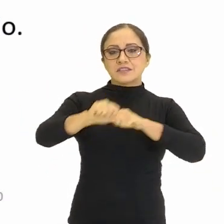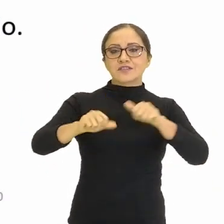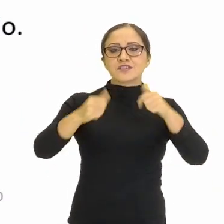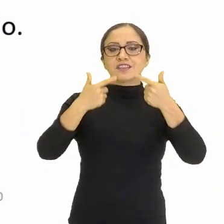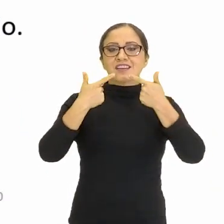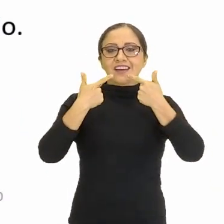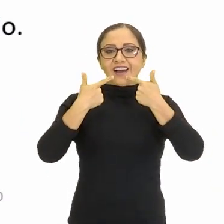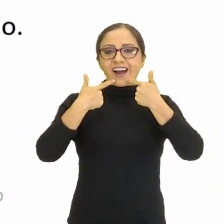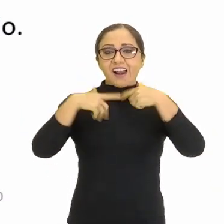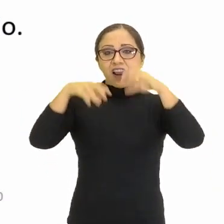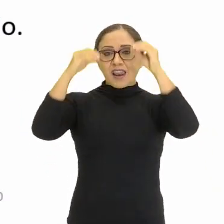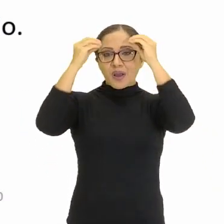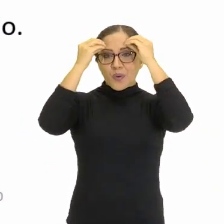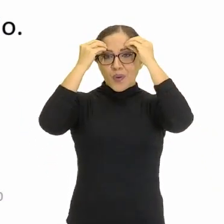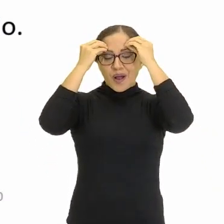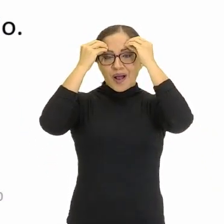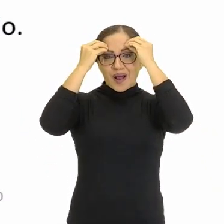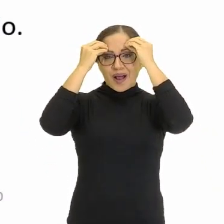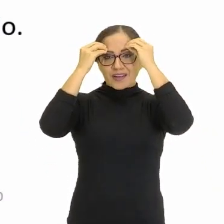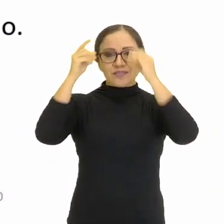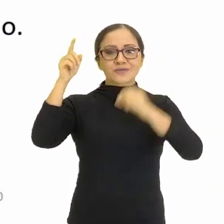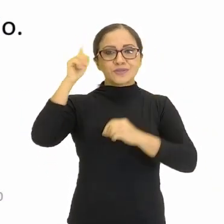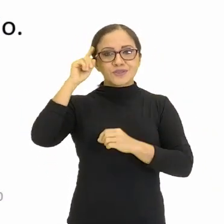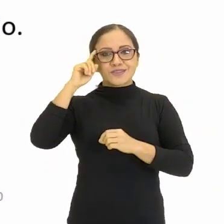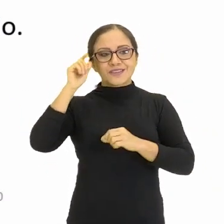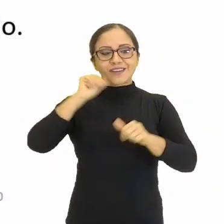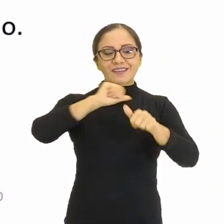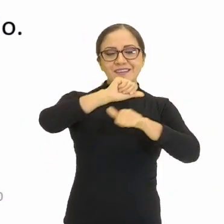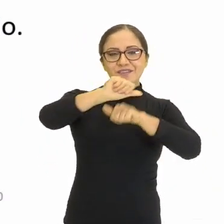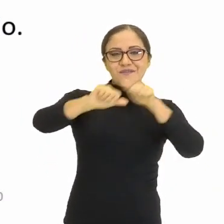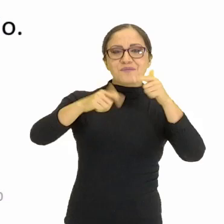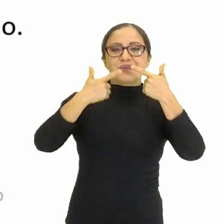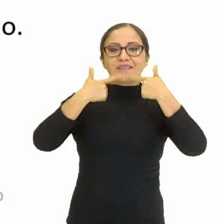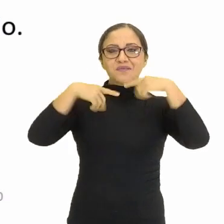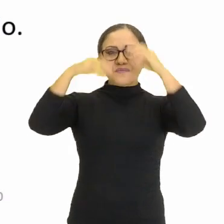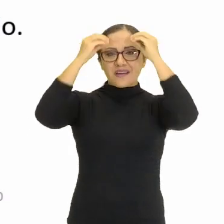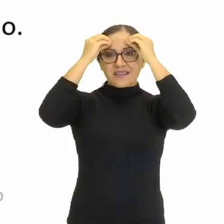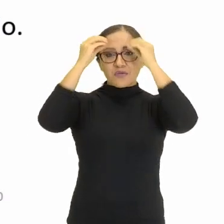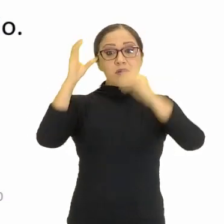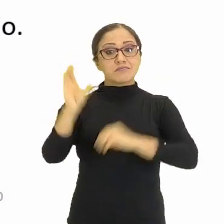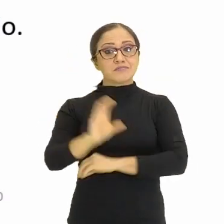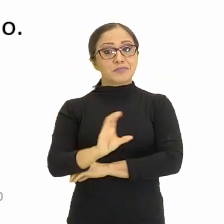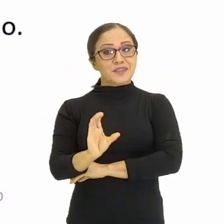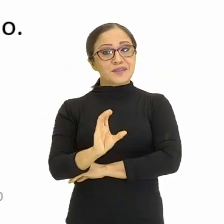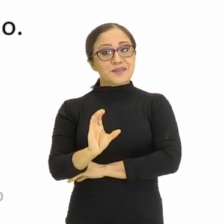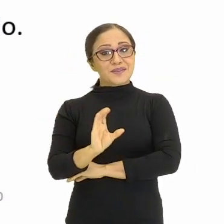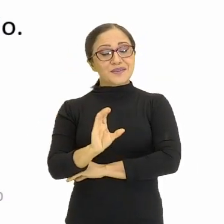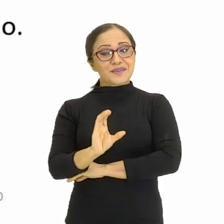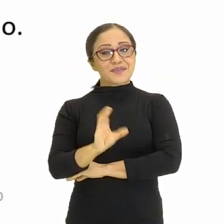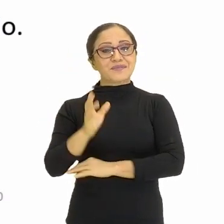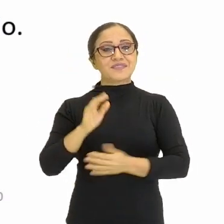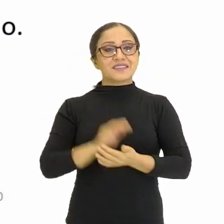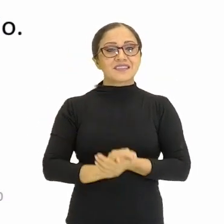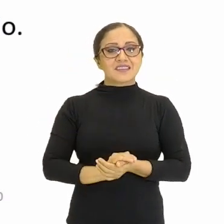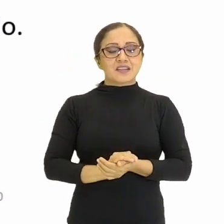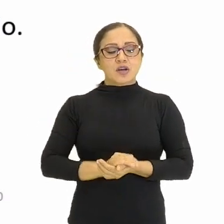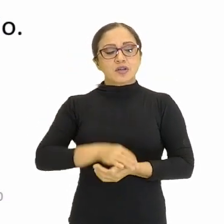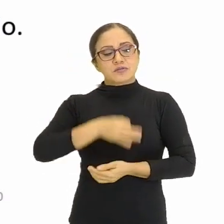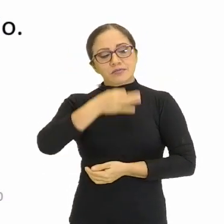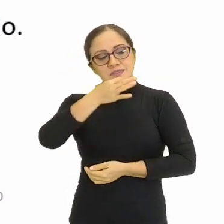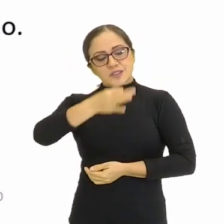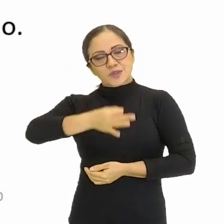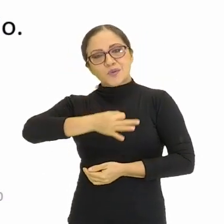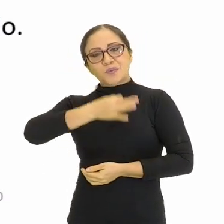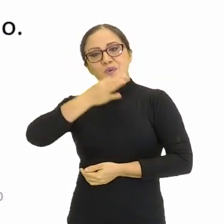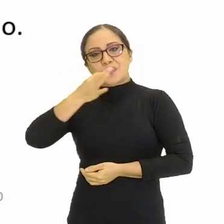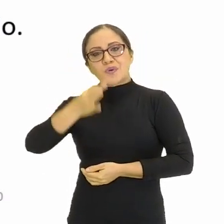cotidiana dos alunos em linguagem científica. Esse é um outro passo na hora que eu construo argumentos, na hora que eu busco fundamentação,